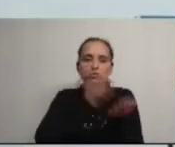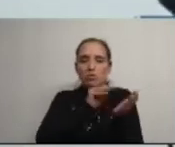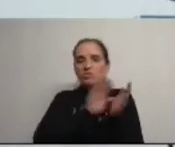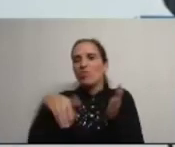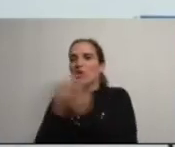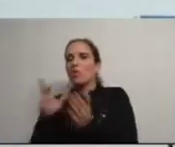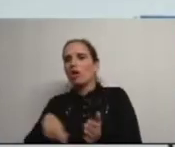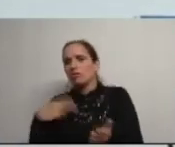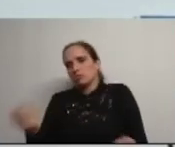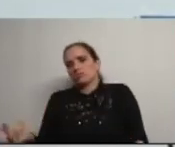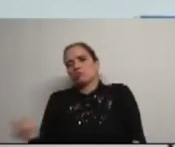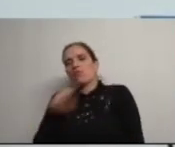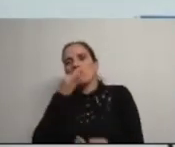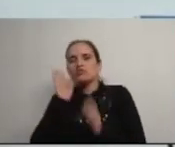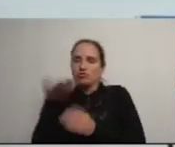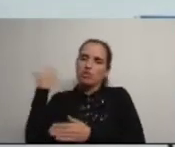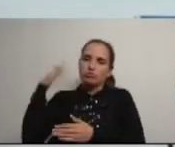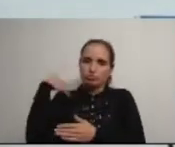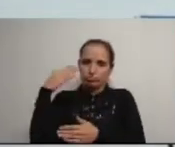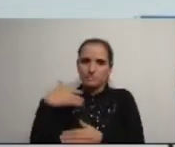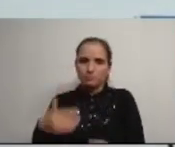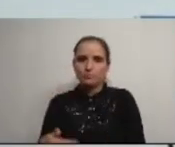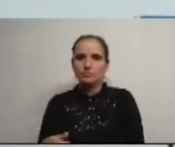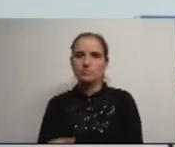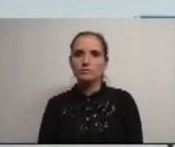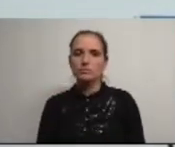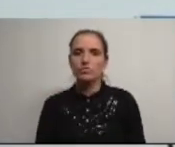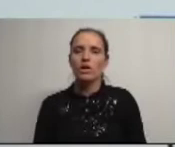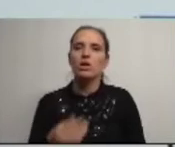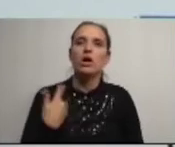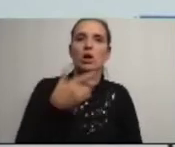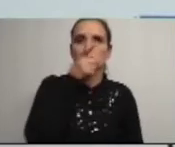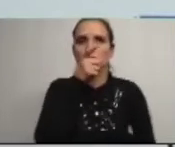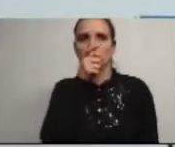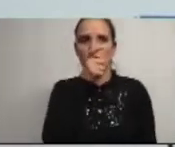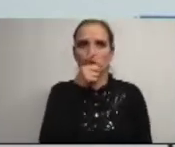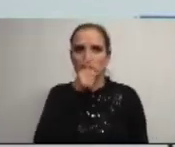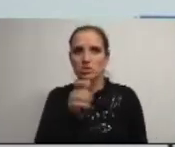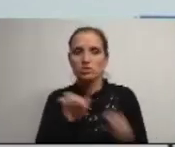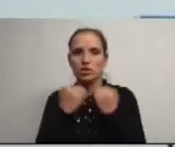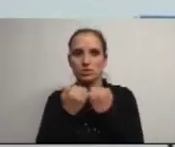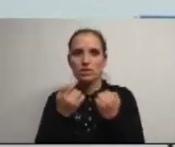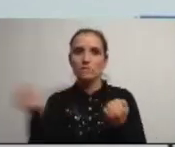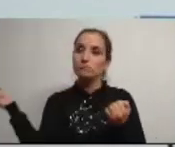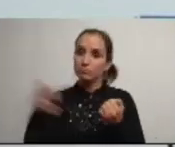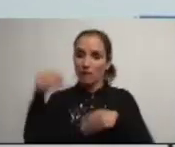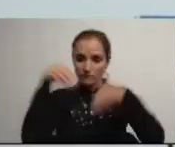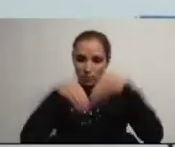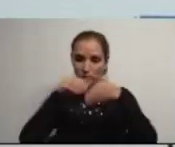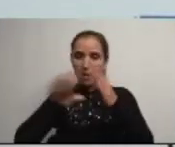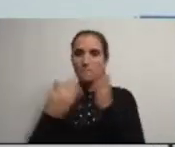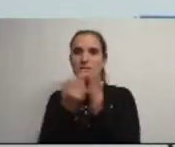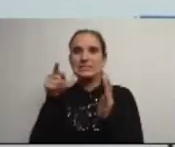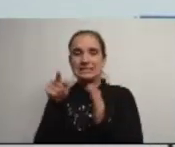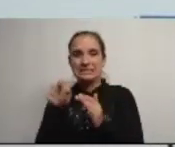entre vários outros mimos que aqui fui alvo o que dirão agora os membros socialistas quando na próxima sessão desta Assembleia vierem aqui votar a proposta deste